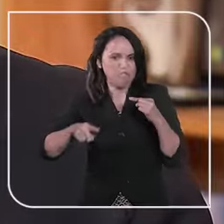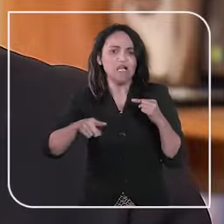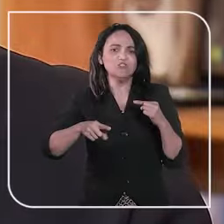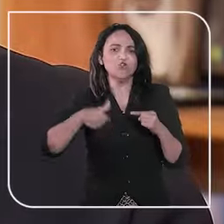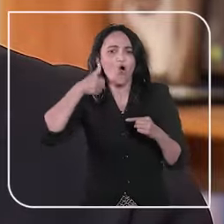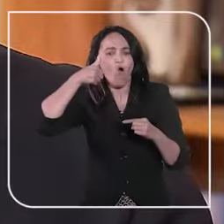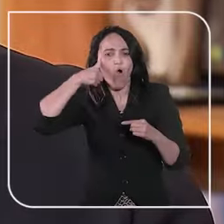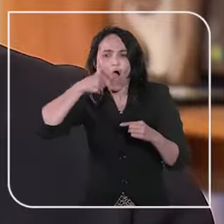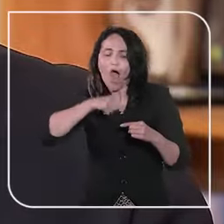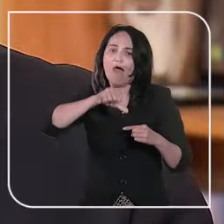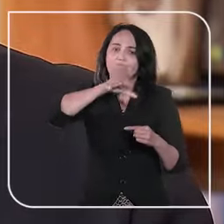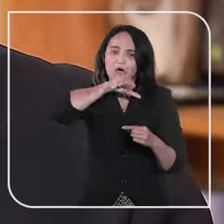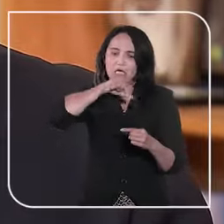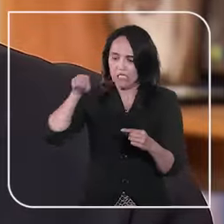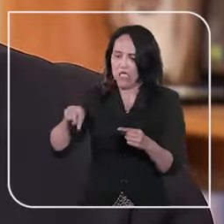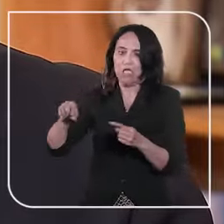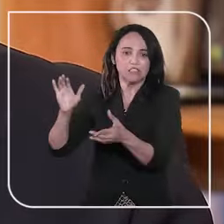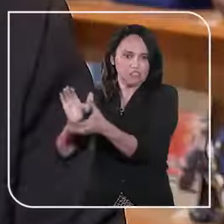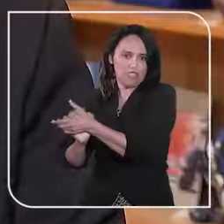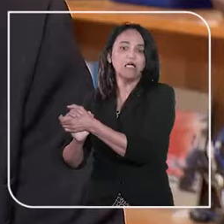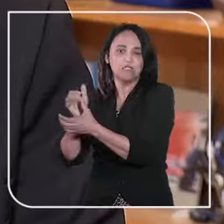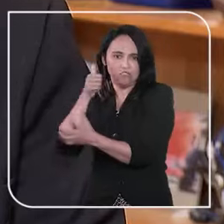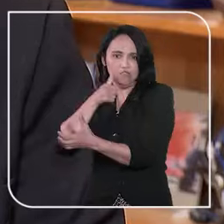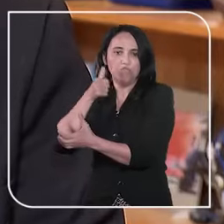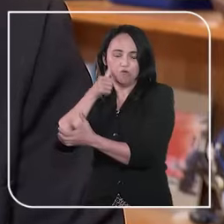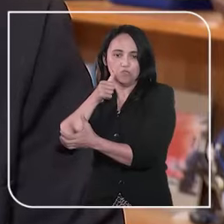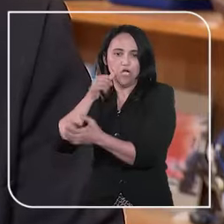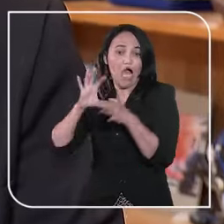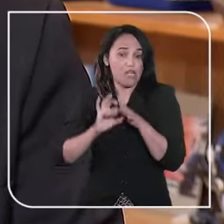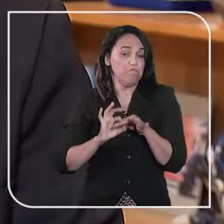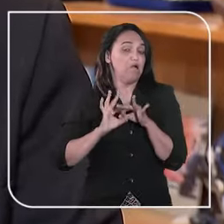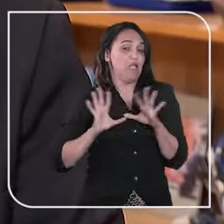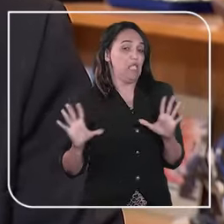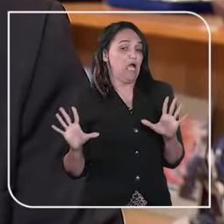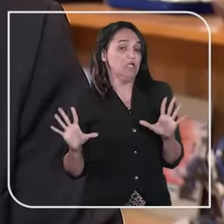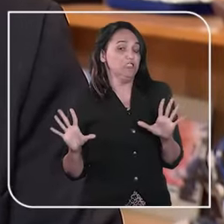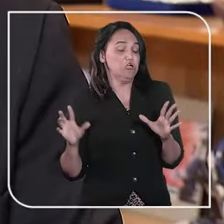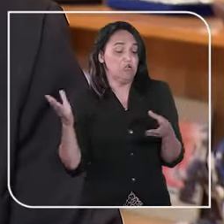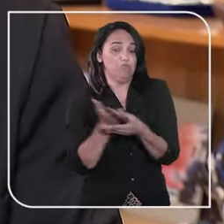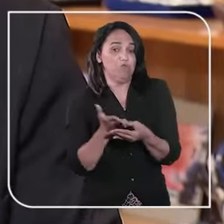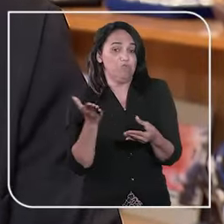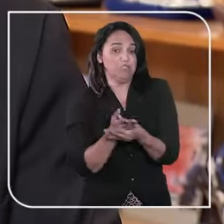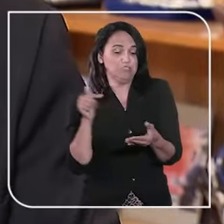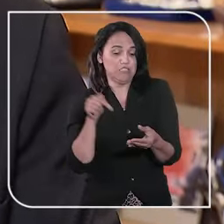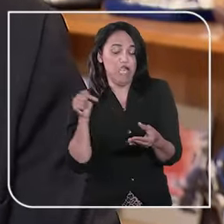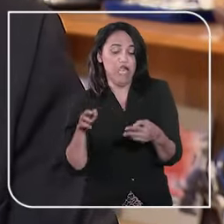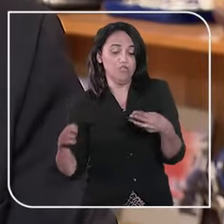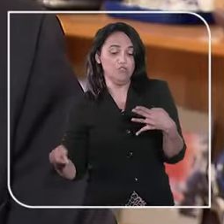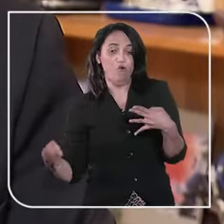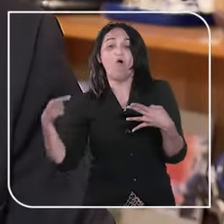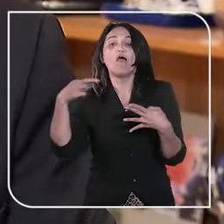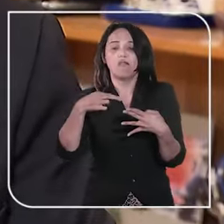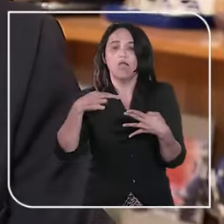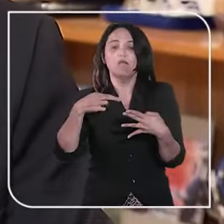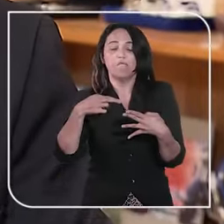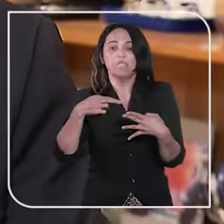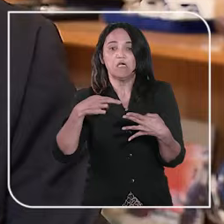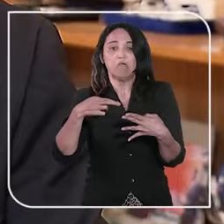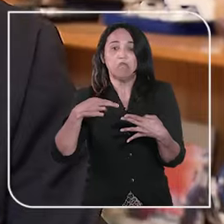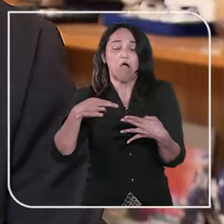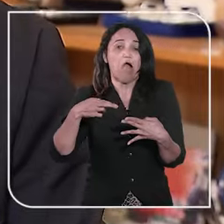comentou ainda que há perigo da demora na situação, porque a liberdade do homem durante a tramitação do recurso especial poderia